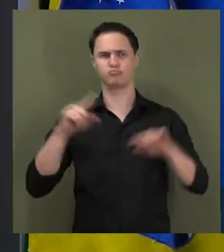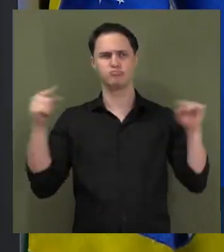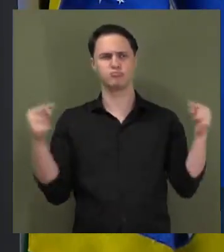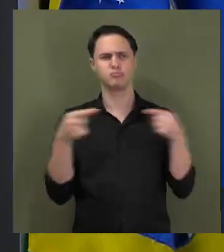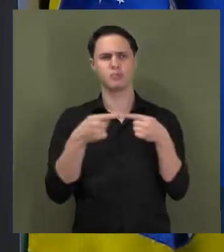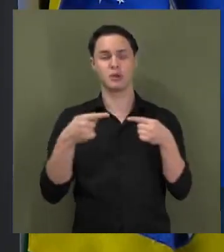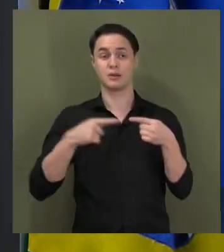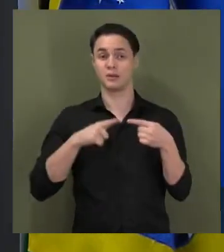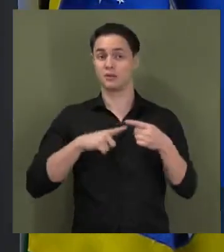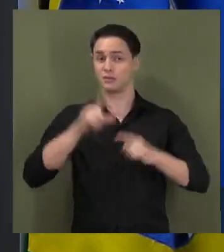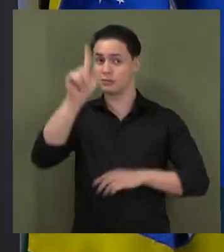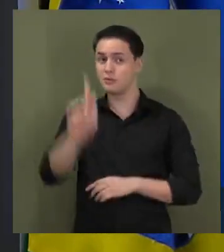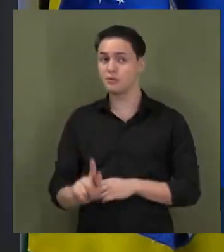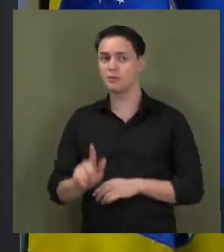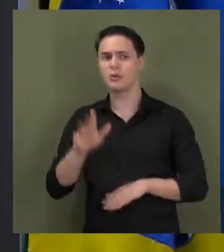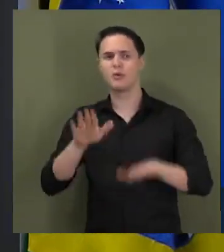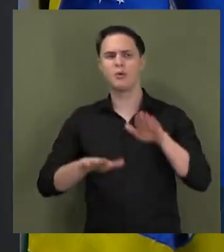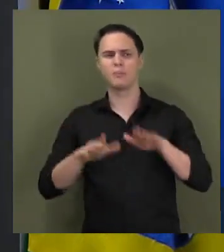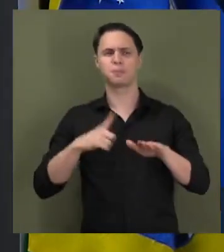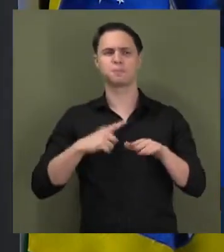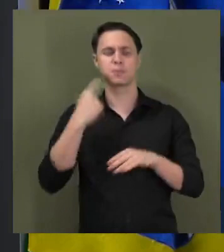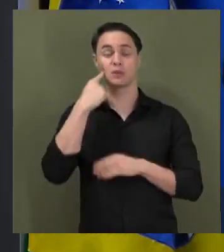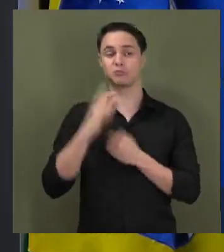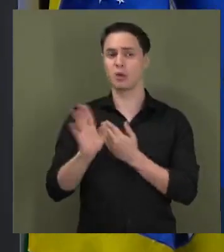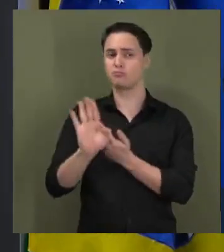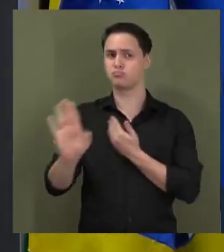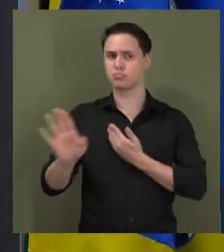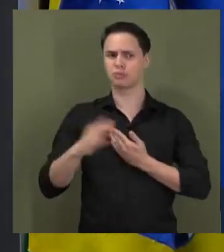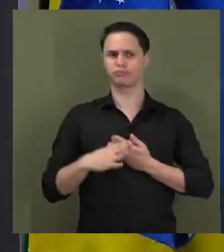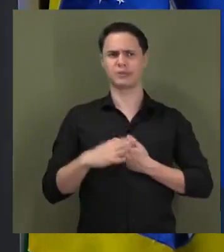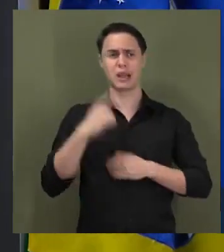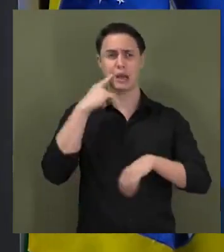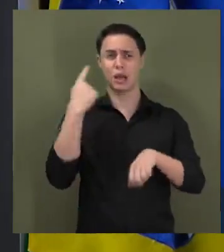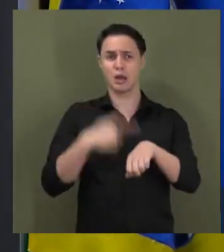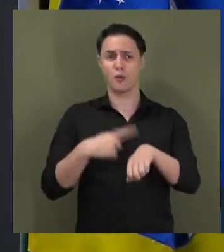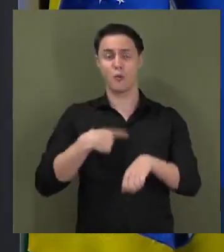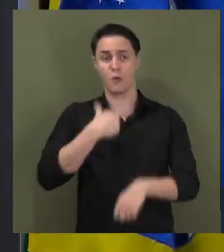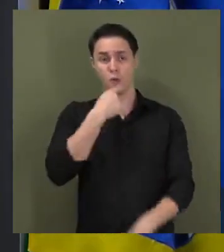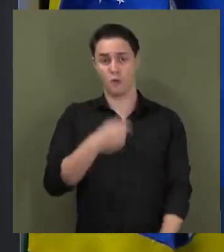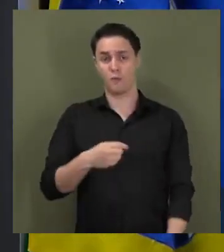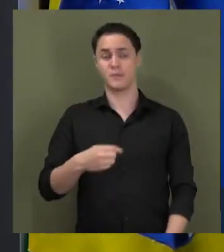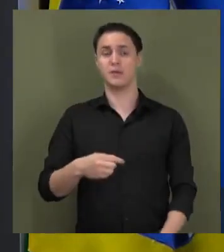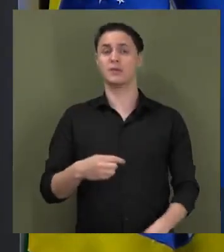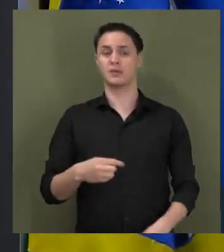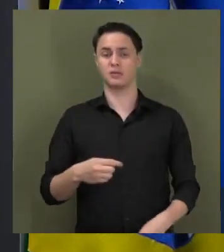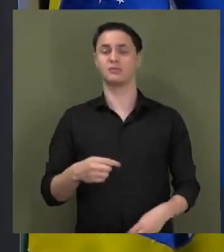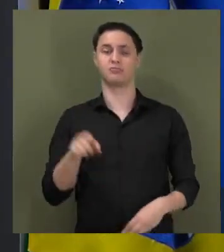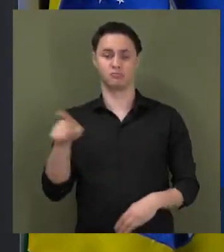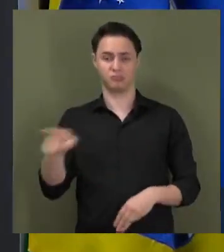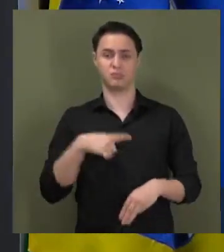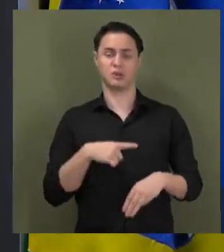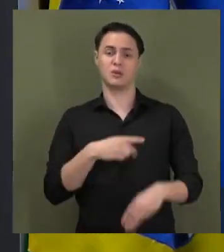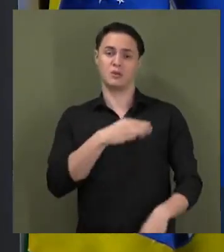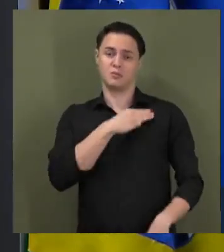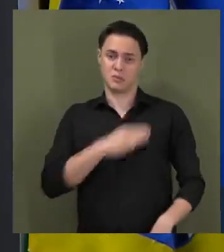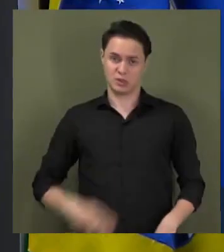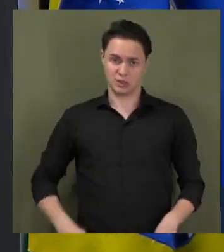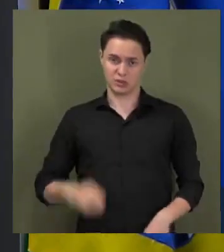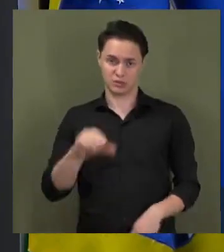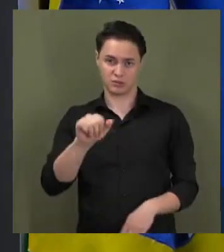gestão, teria que afastar imediatamente o seu ministro da Casa Civil, para que respondesse